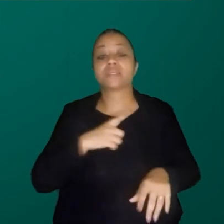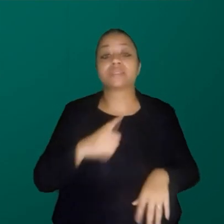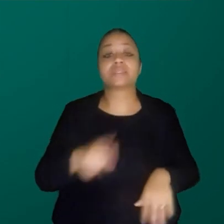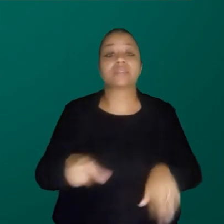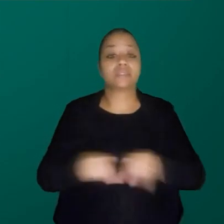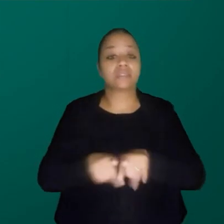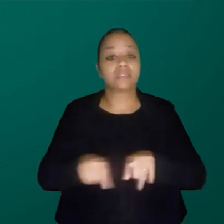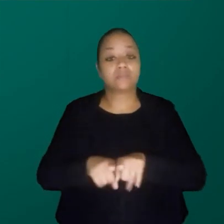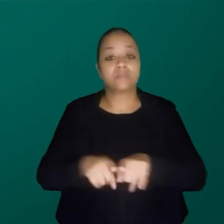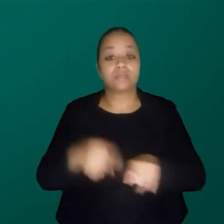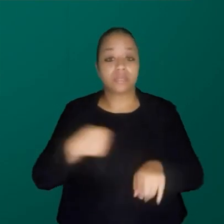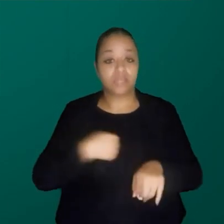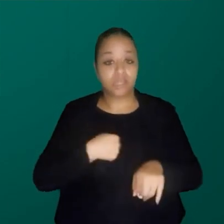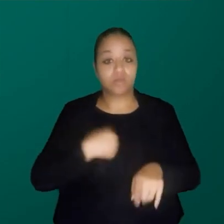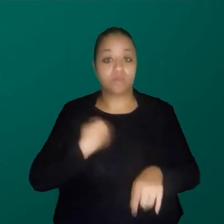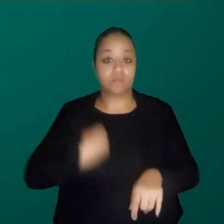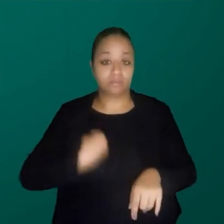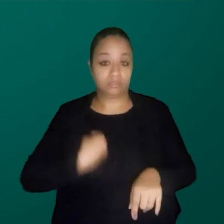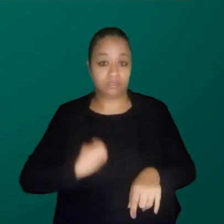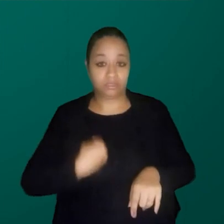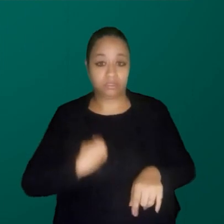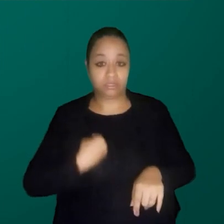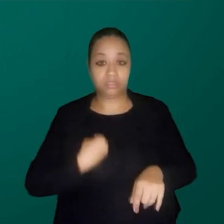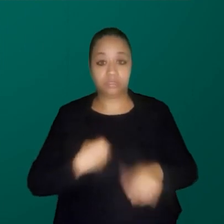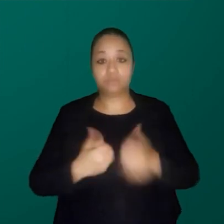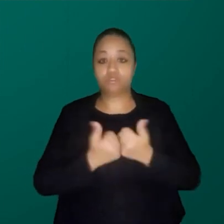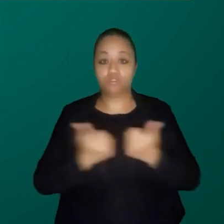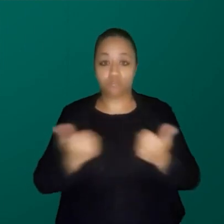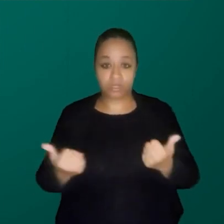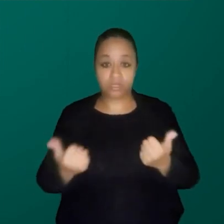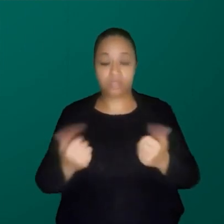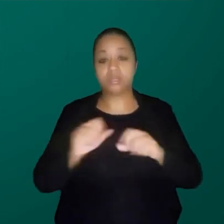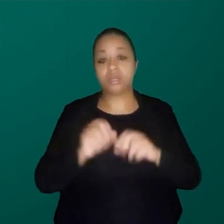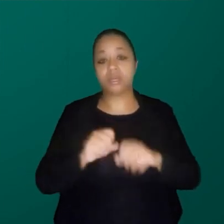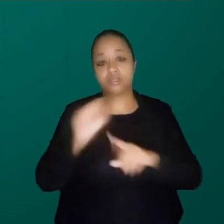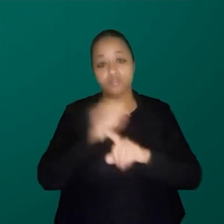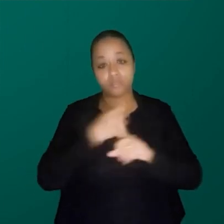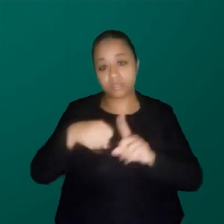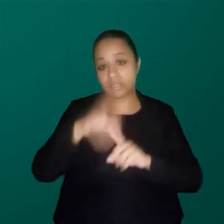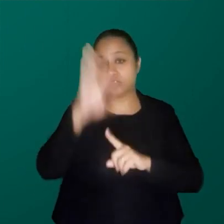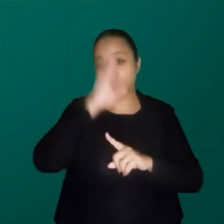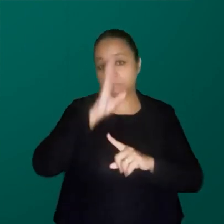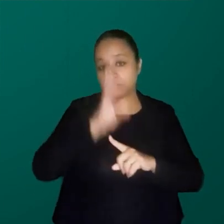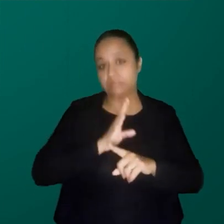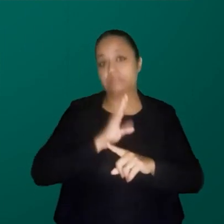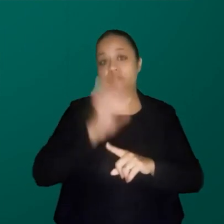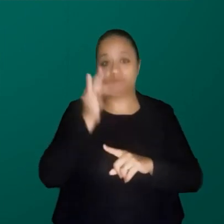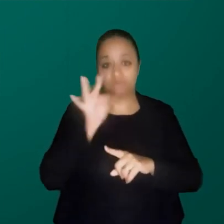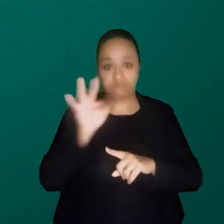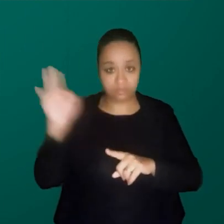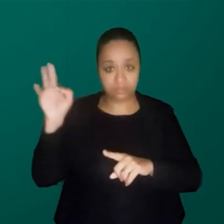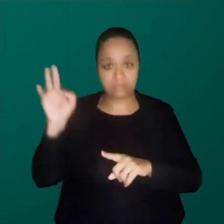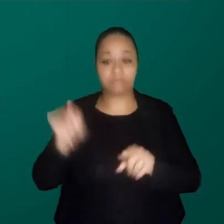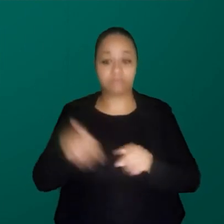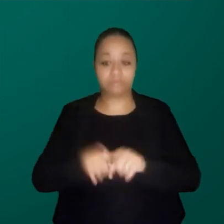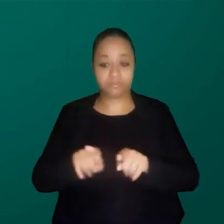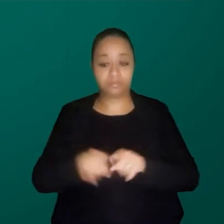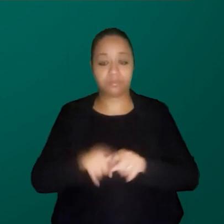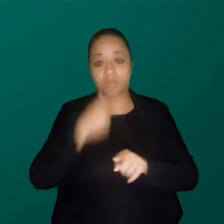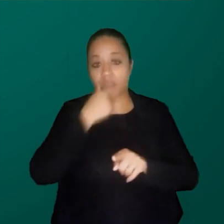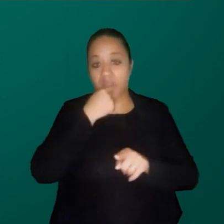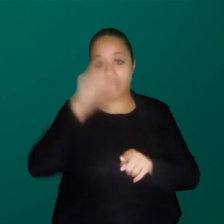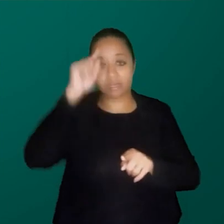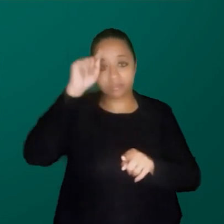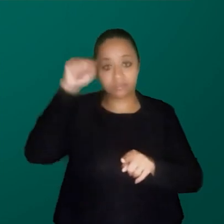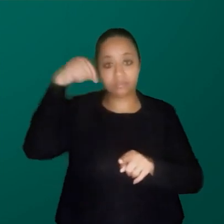e eu faço parte da diretoria da SBF, que a Sociedade Brasileira de Física, e, a partir da semana